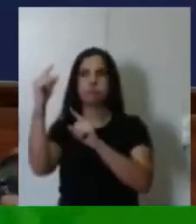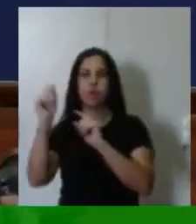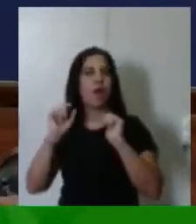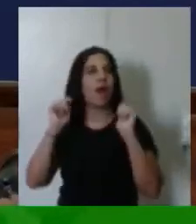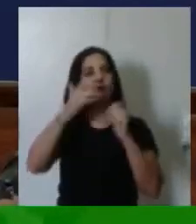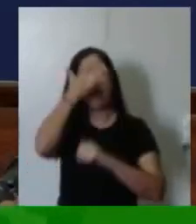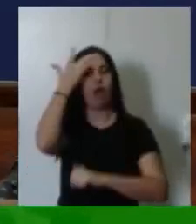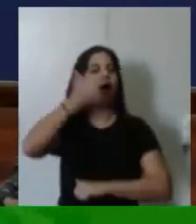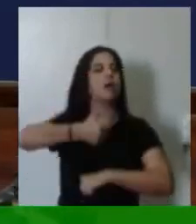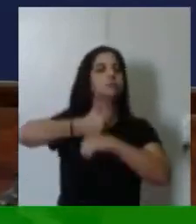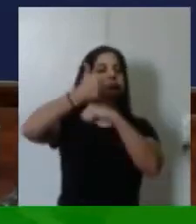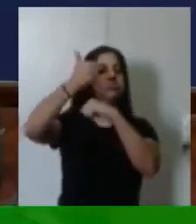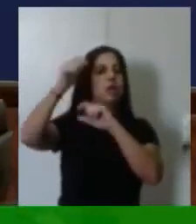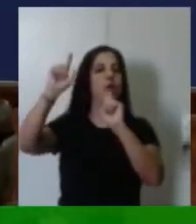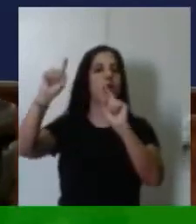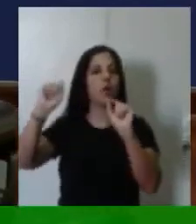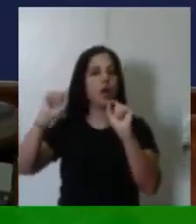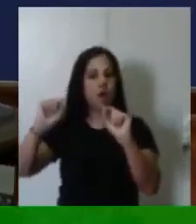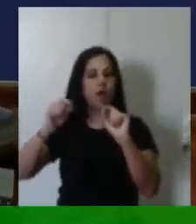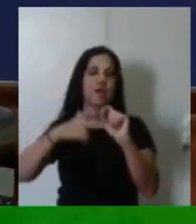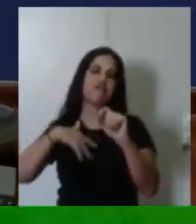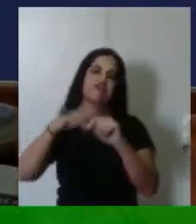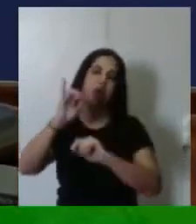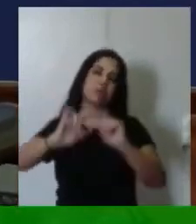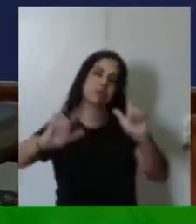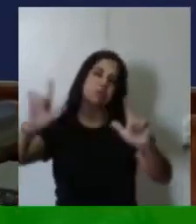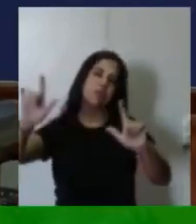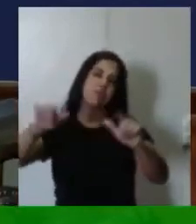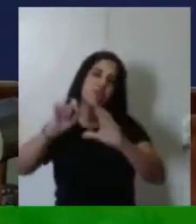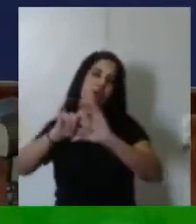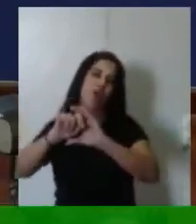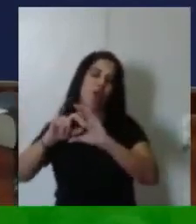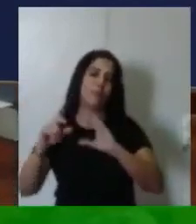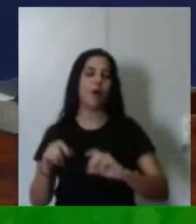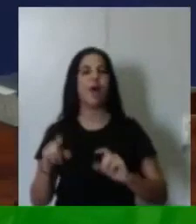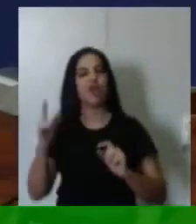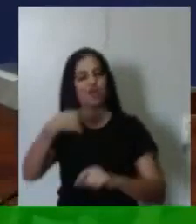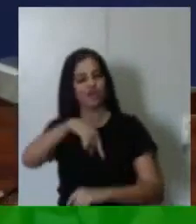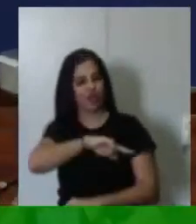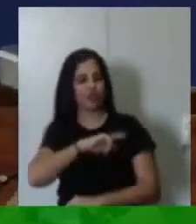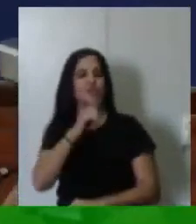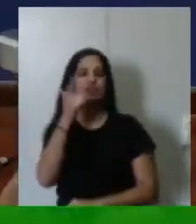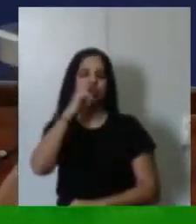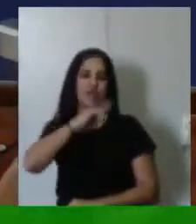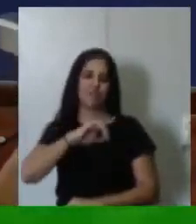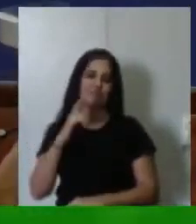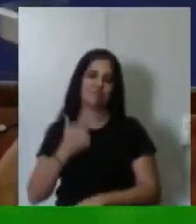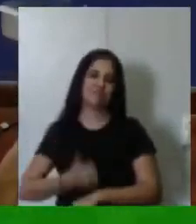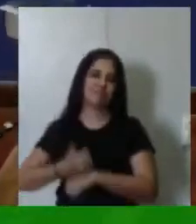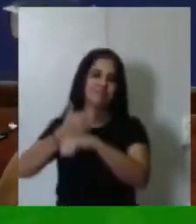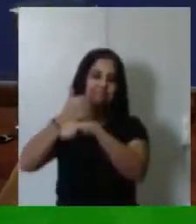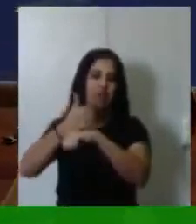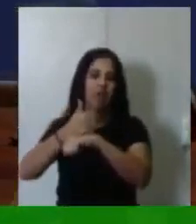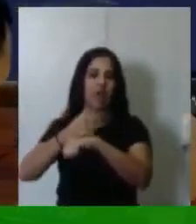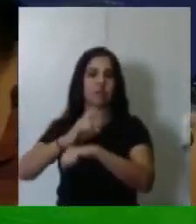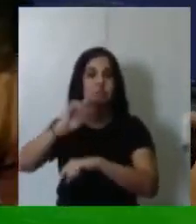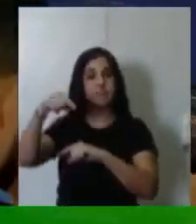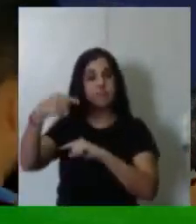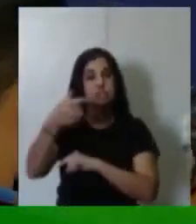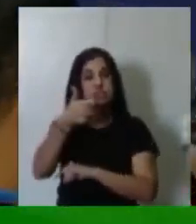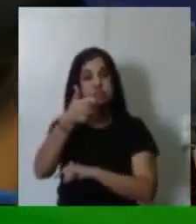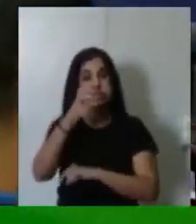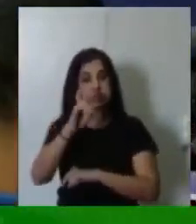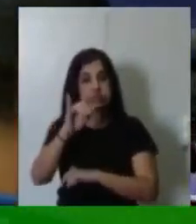inclusive do Rio de Janeiro e de São Paulo. Quinze dias depois, chegou uma equipe de diretores da Rede Globo para